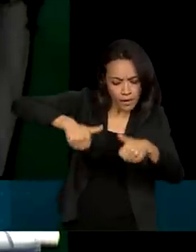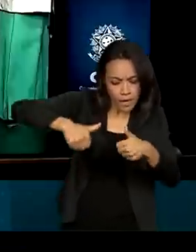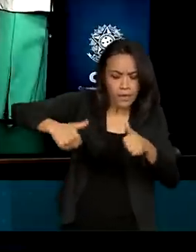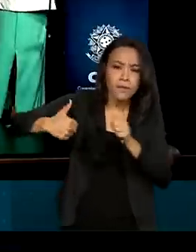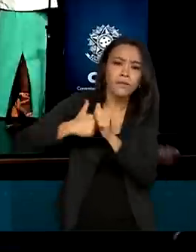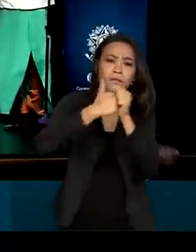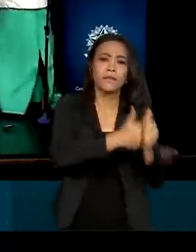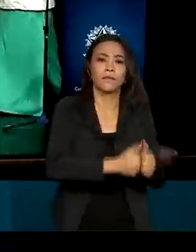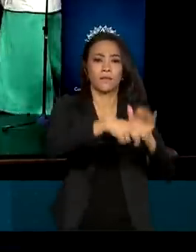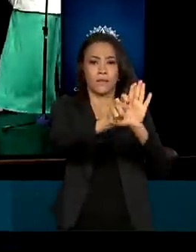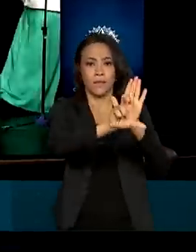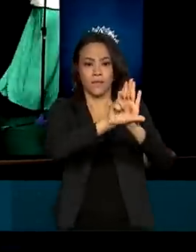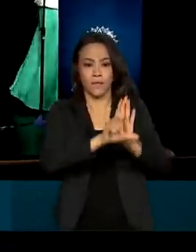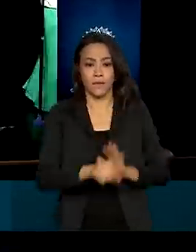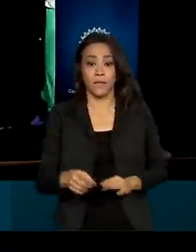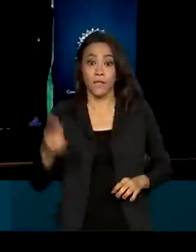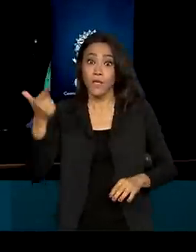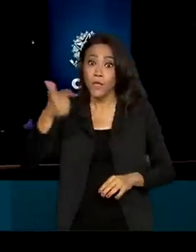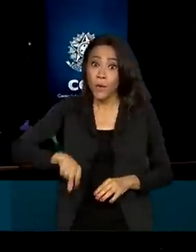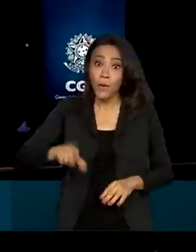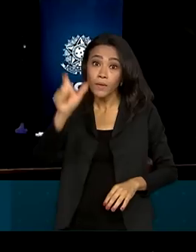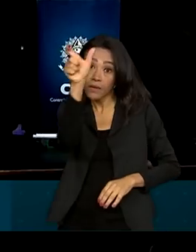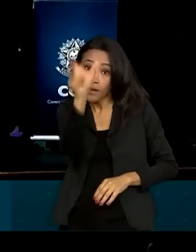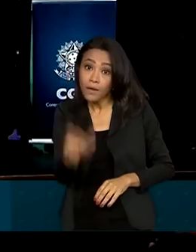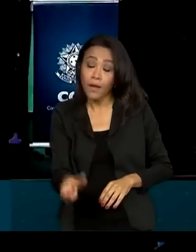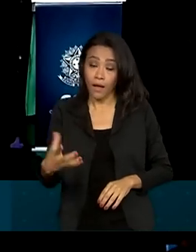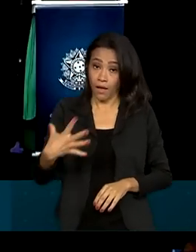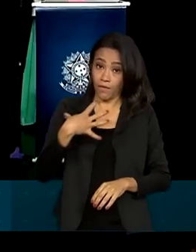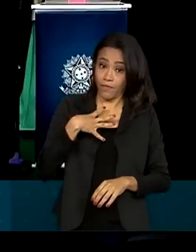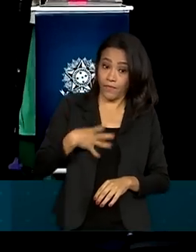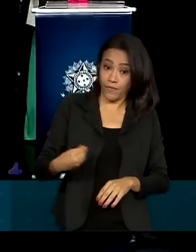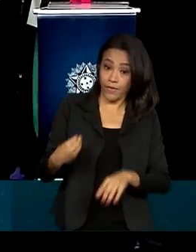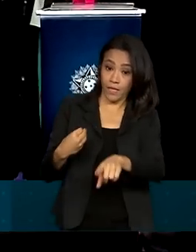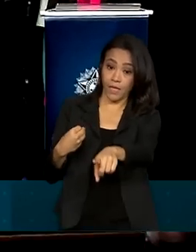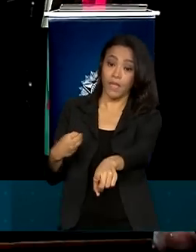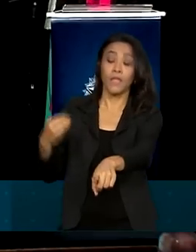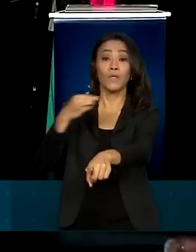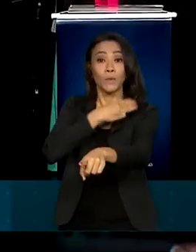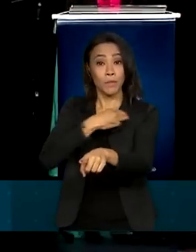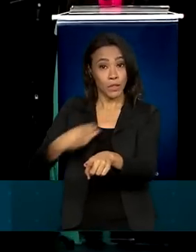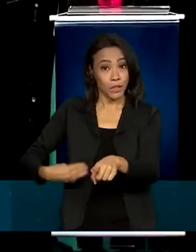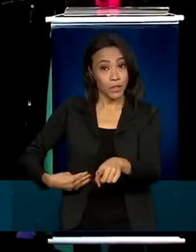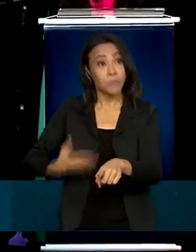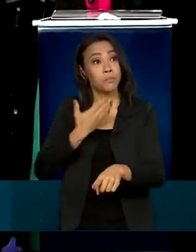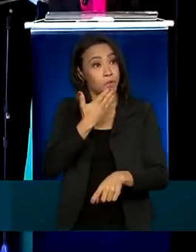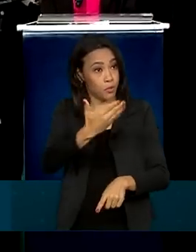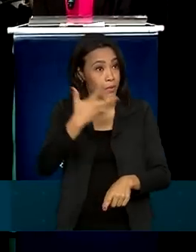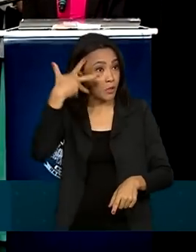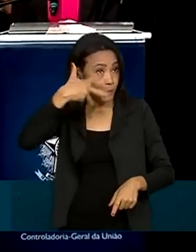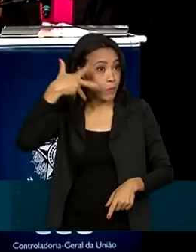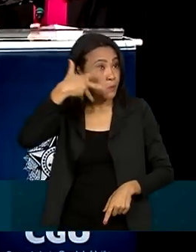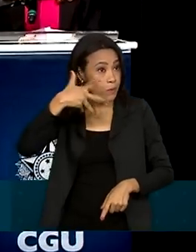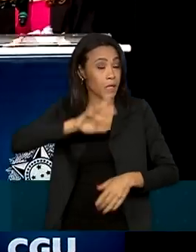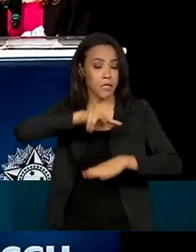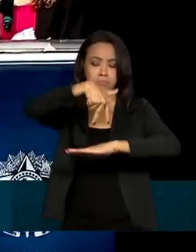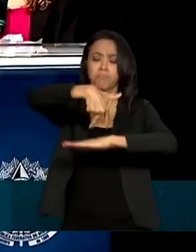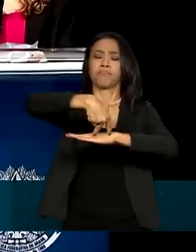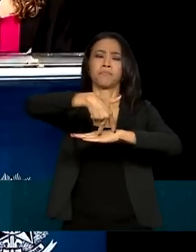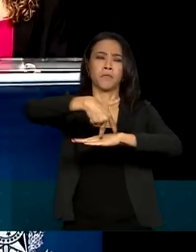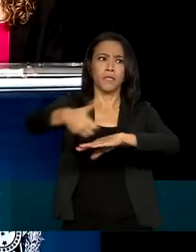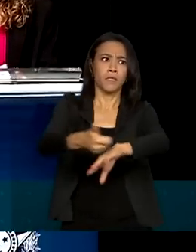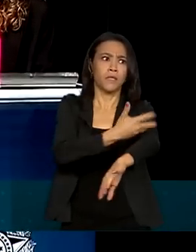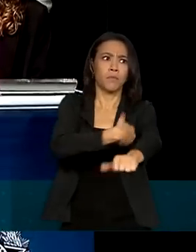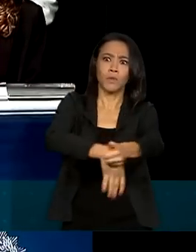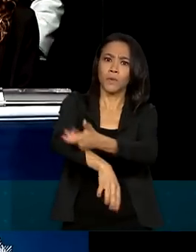cumprida. E um fato inusitado. A filha do novo ministro pediu a palavra, subiu à tribuna e fez um discurso que